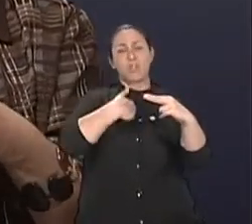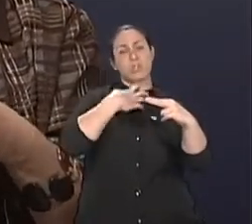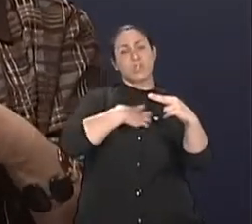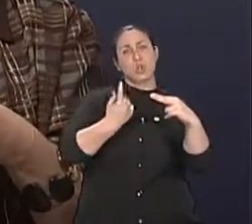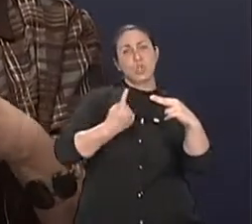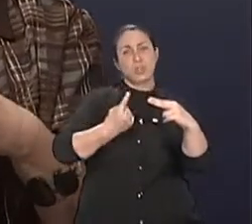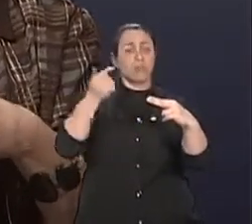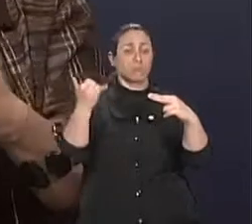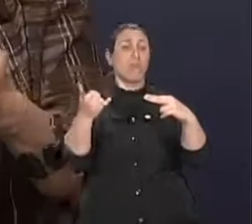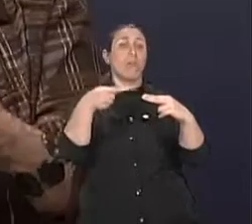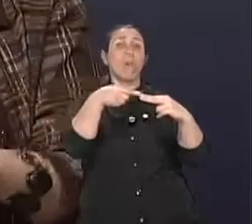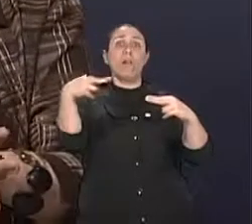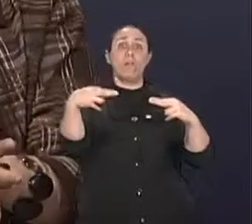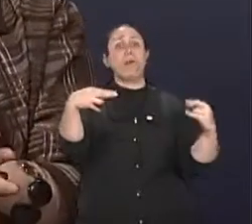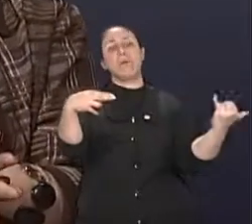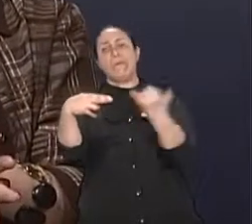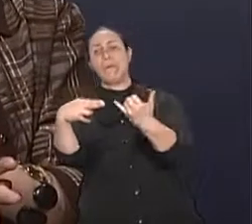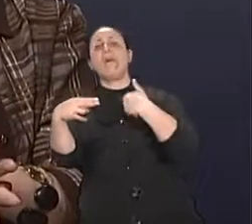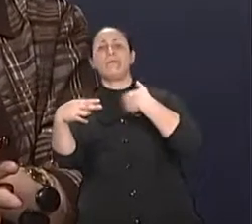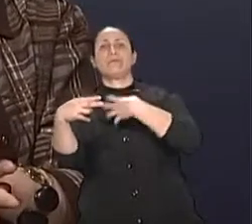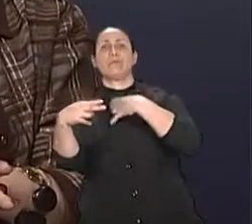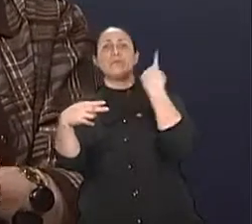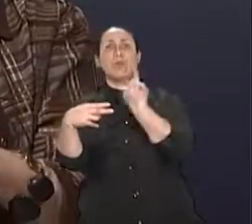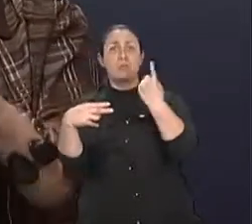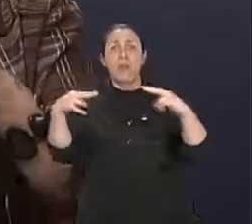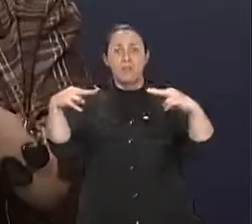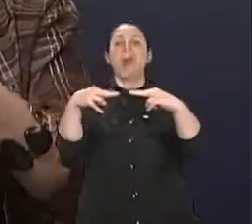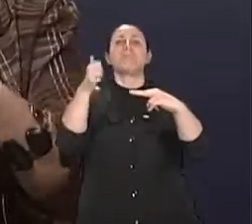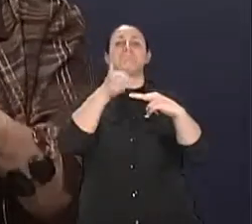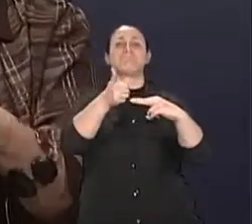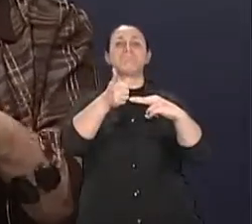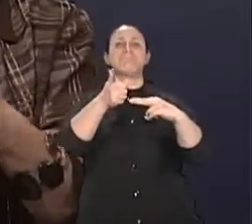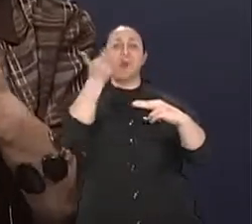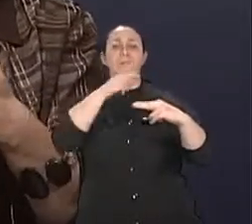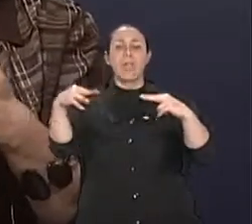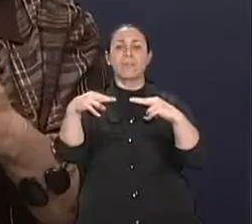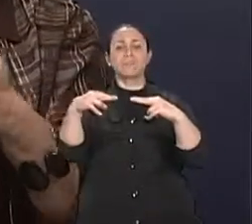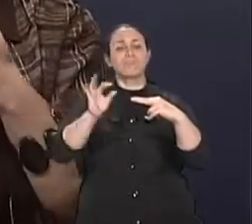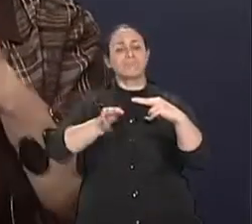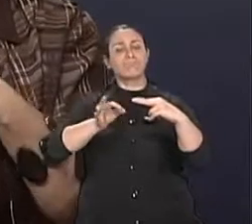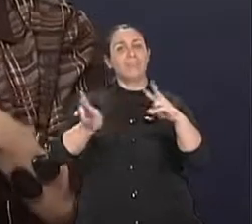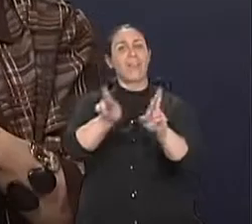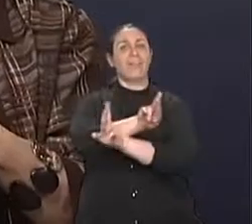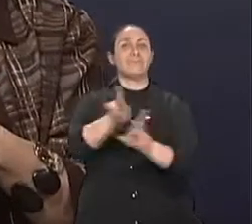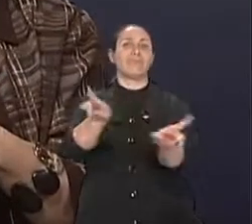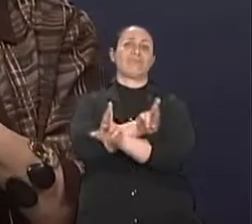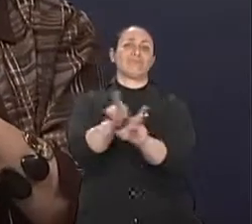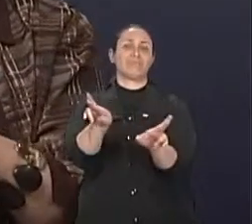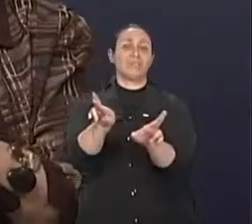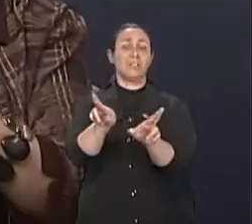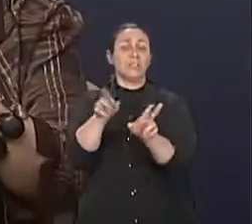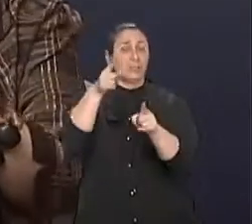um intercâmbio na relação. É a tua oportunidade de poder evoluir